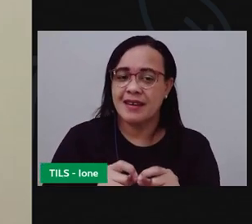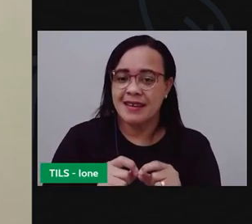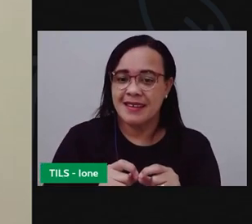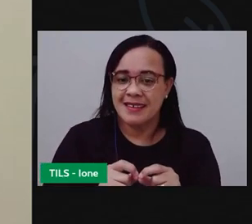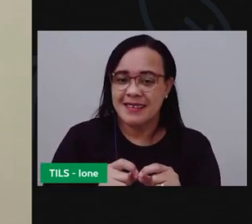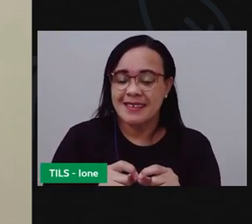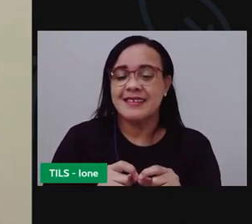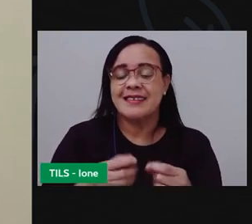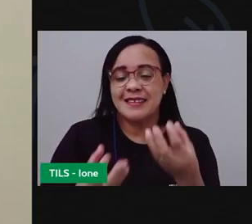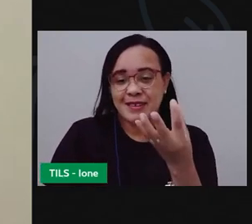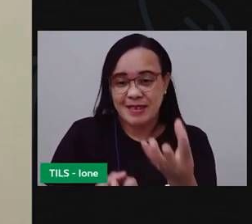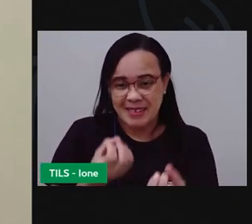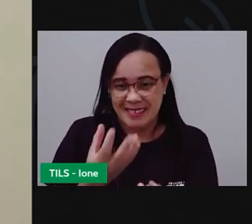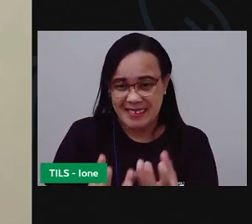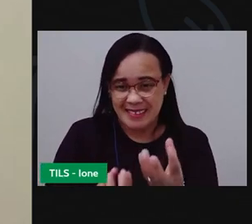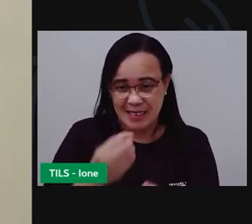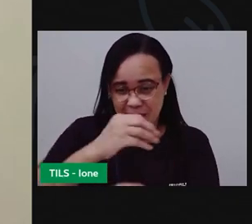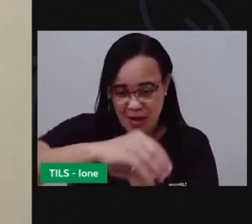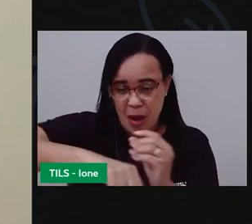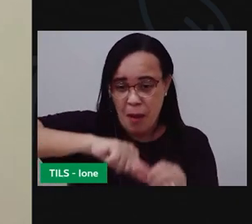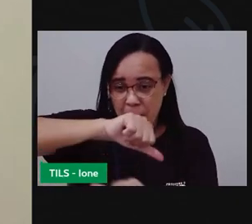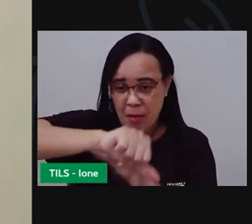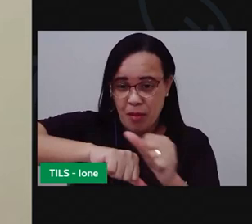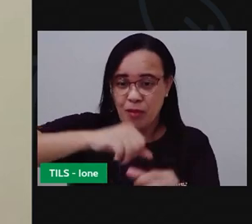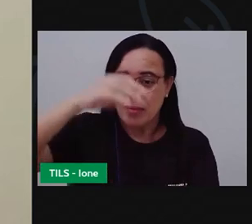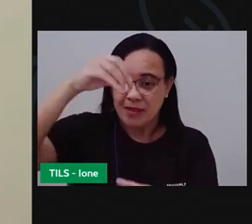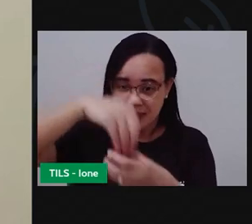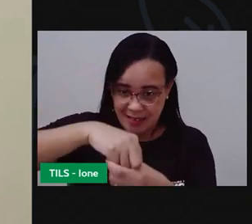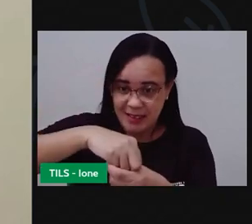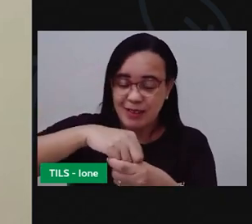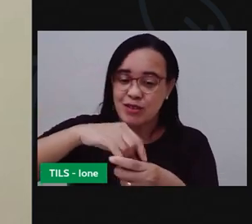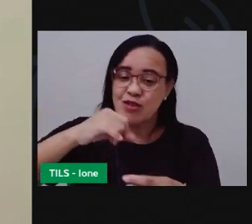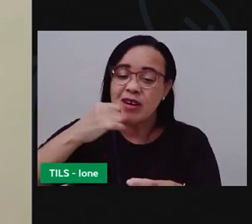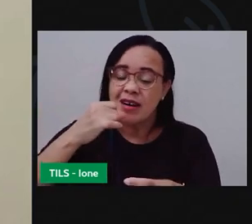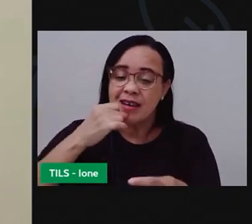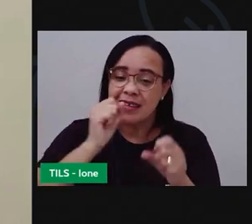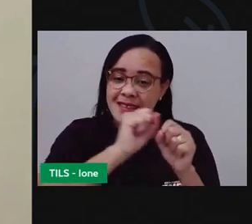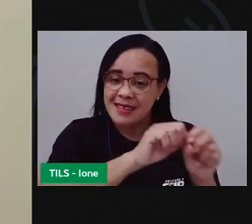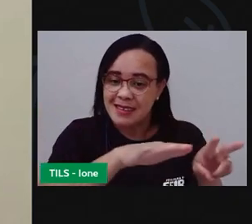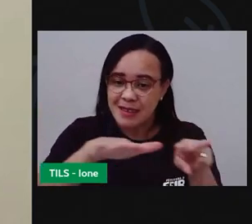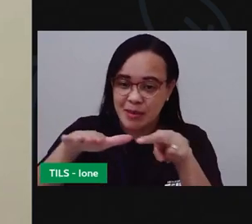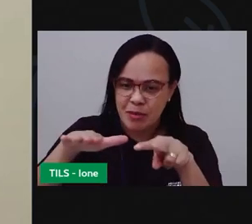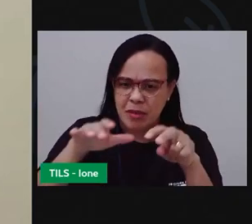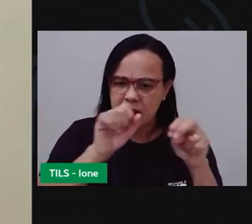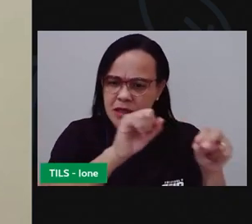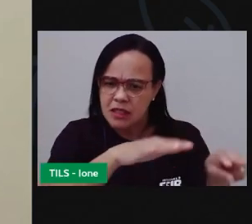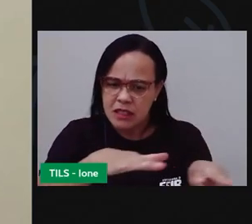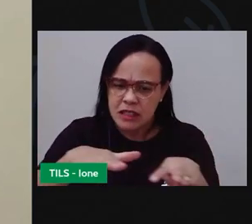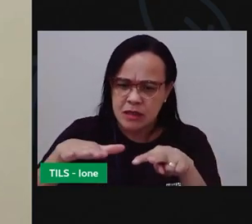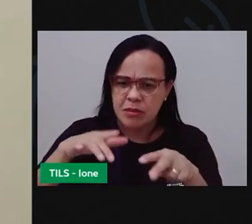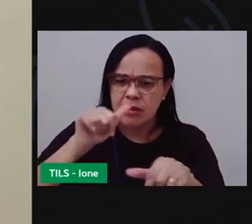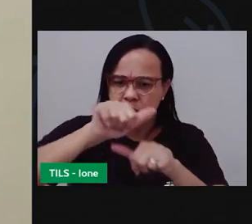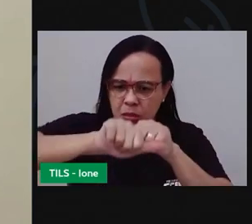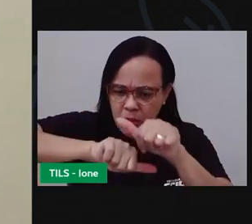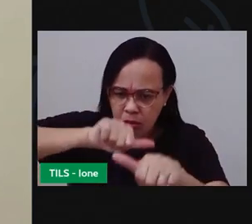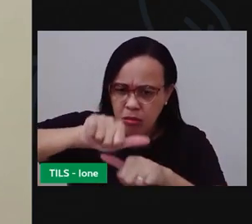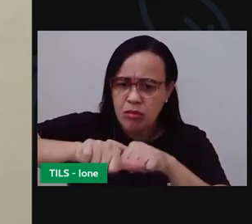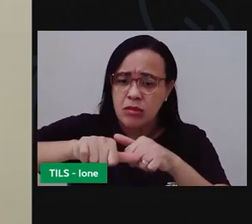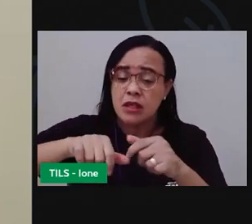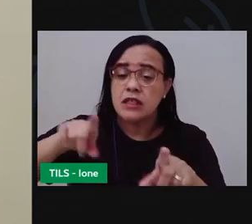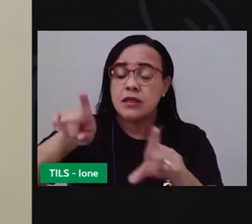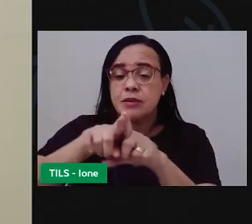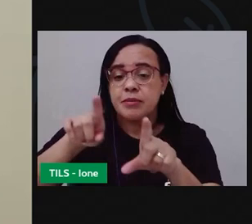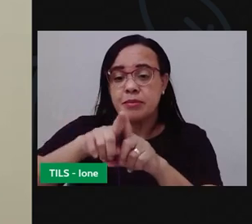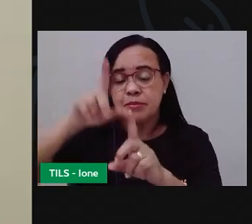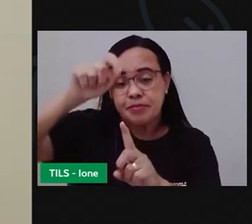então nesse tempo de dias meses semanas vai acontecendo essa decomposição e aí